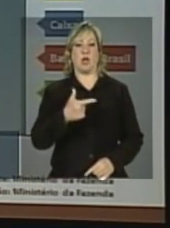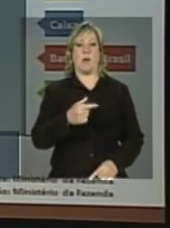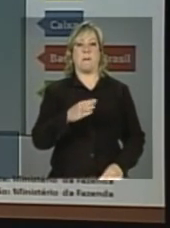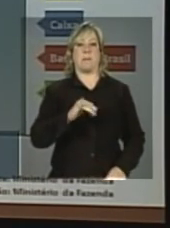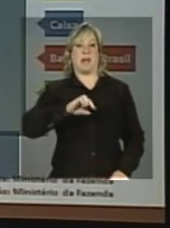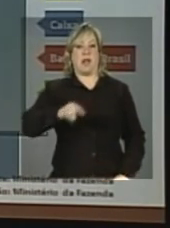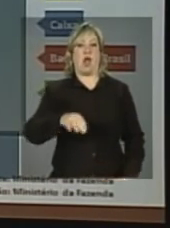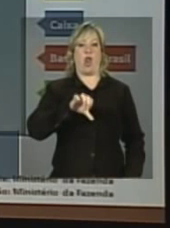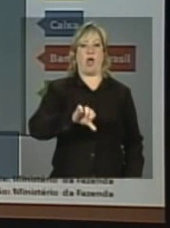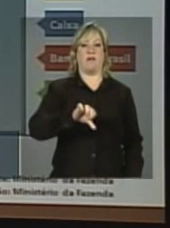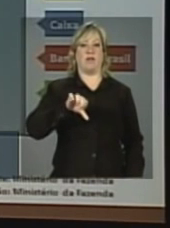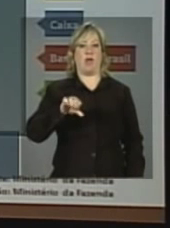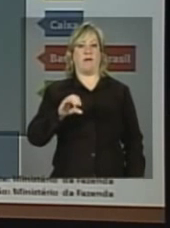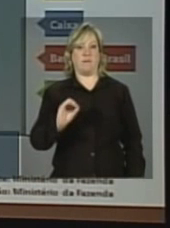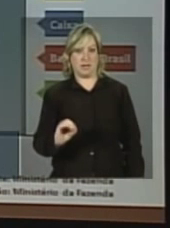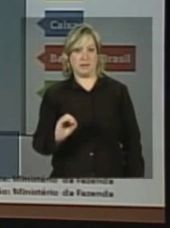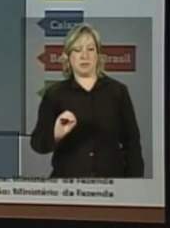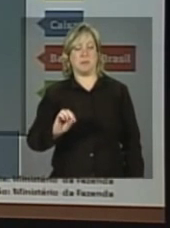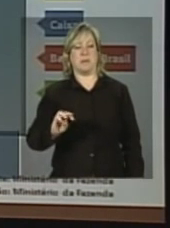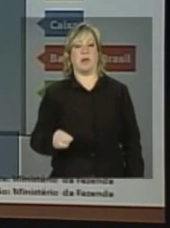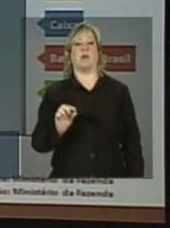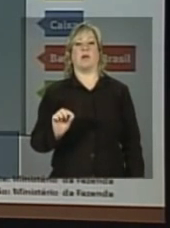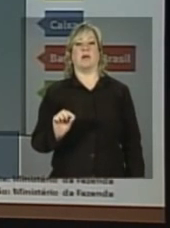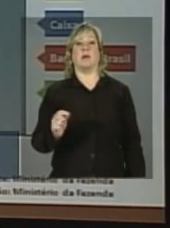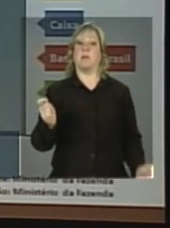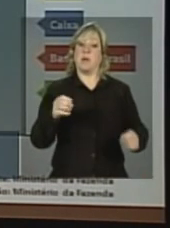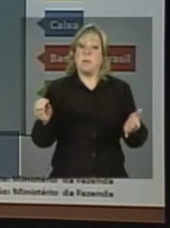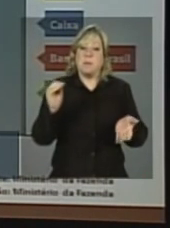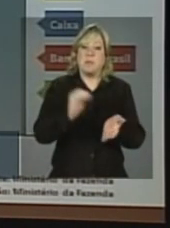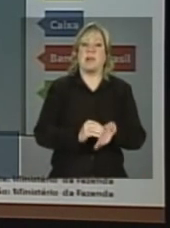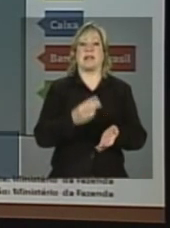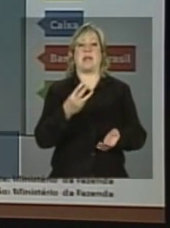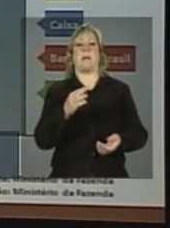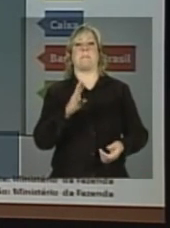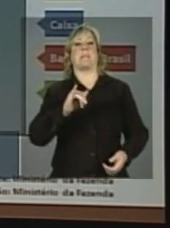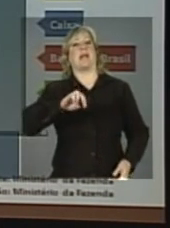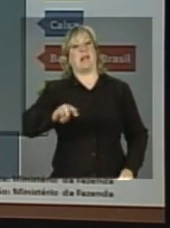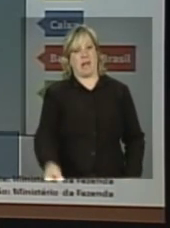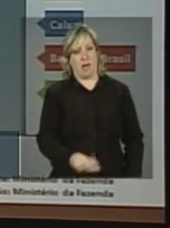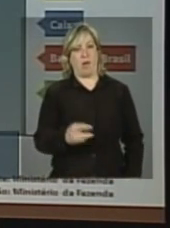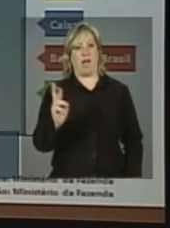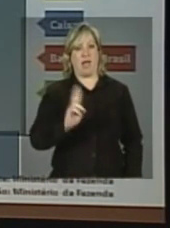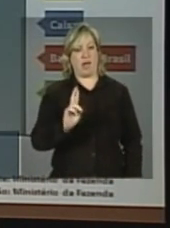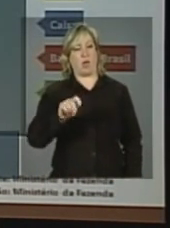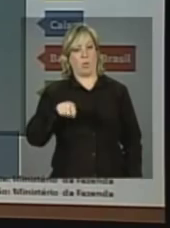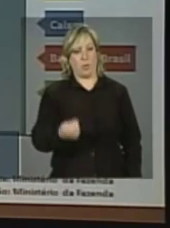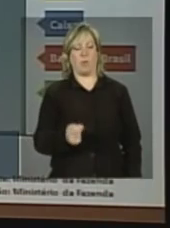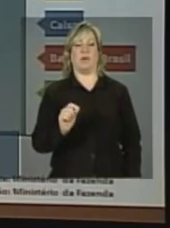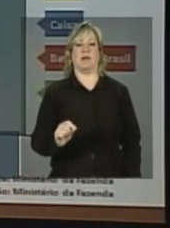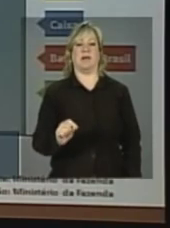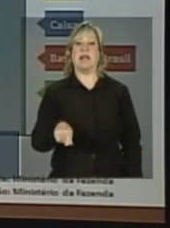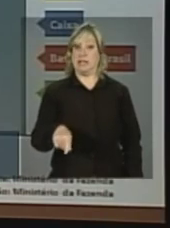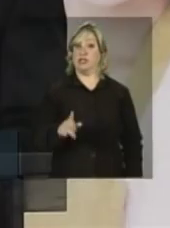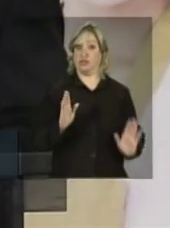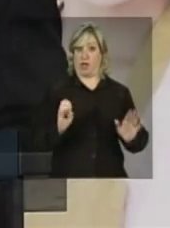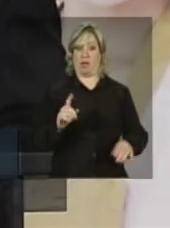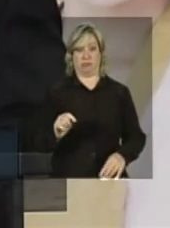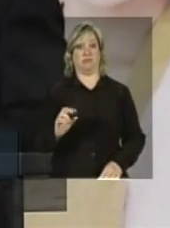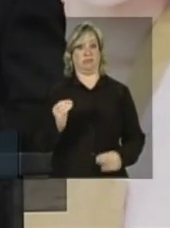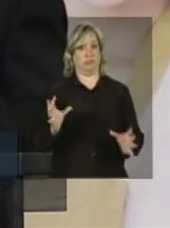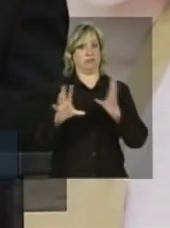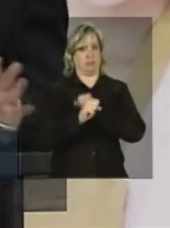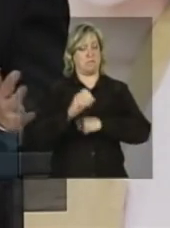2,9 bilhões de reais. Podiam ter posto ali 3 bilhões de reais, o que já é uma cifra